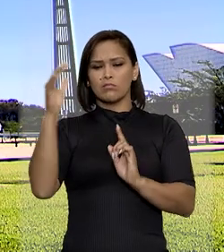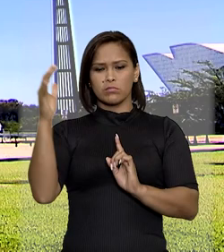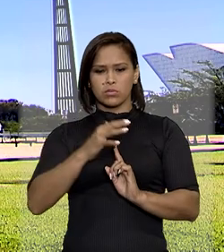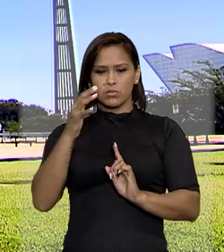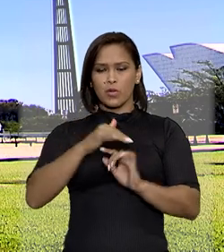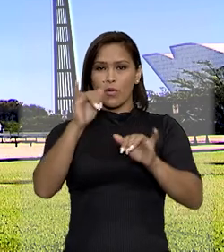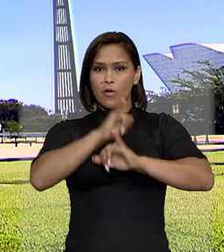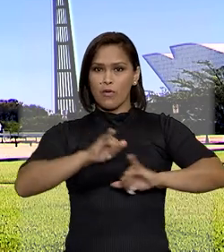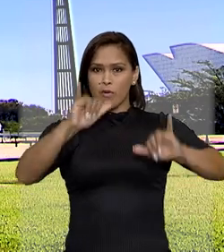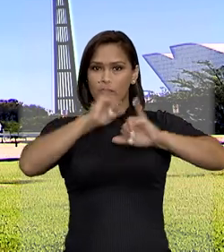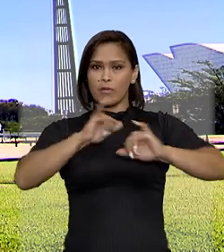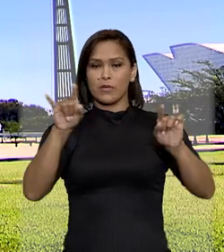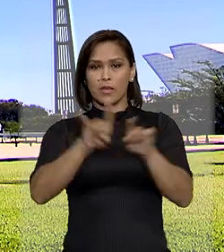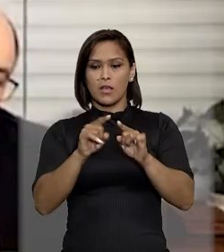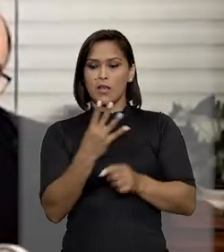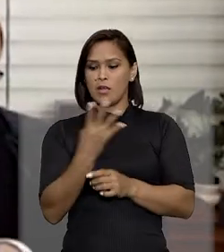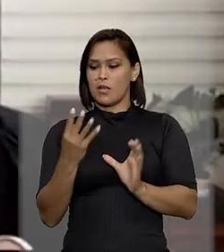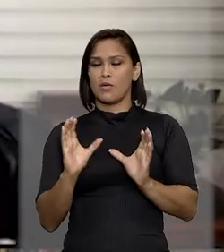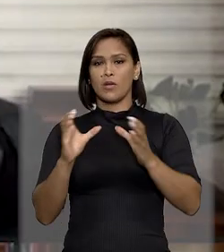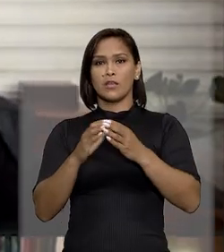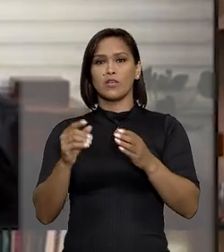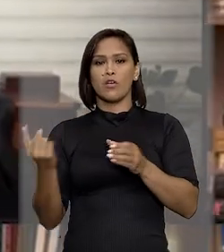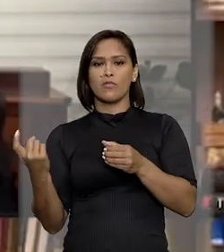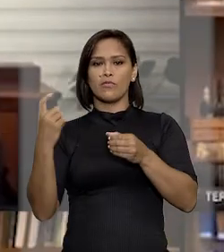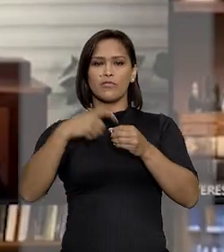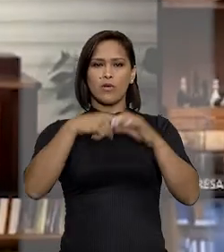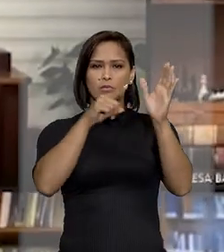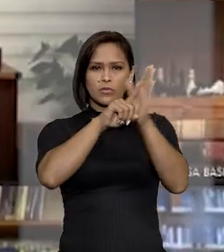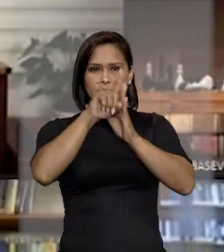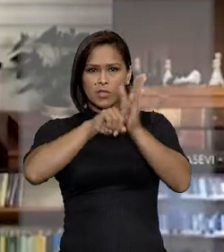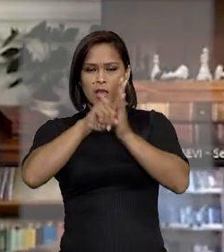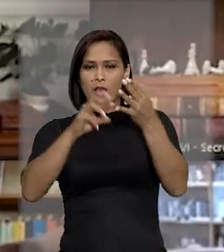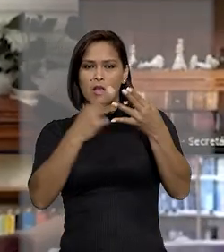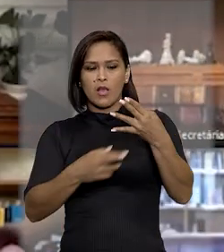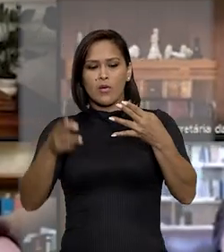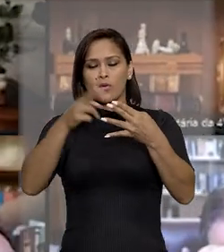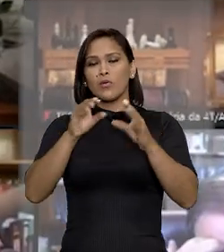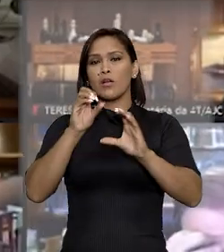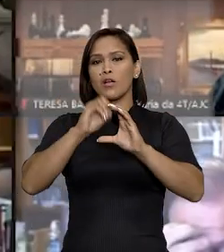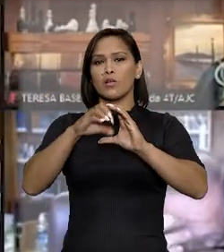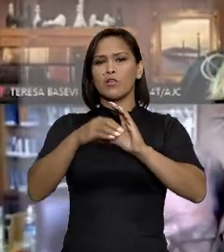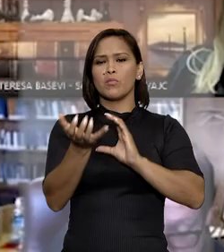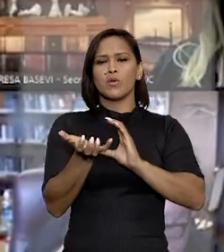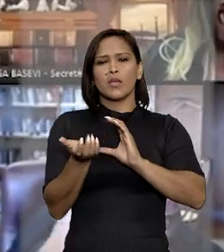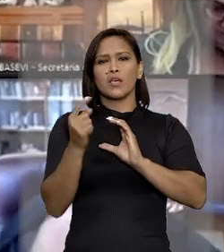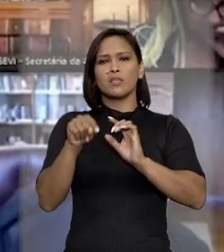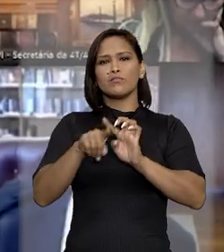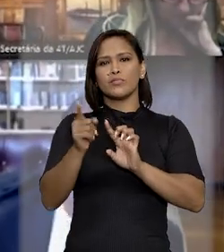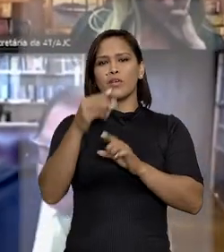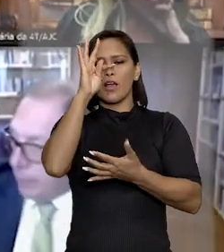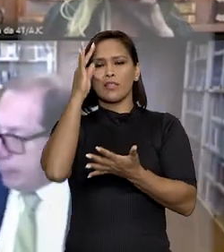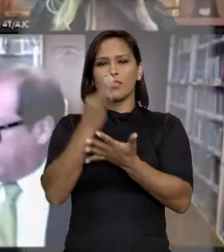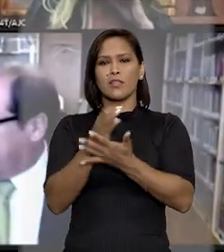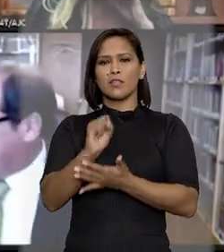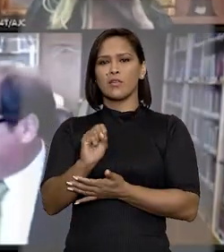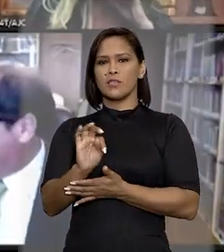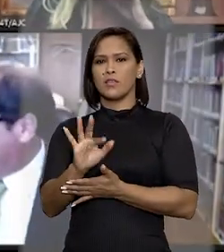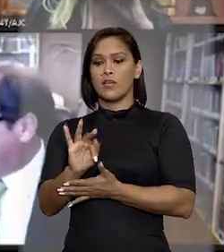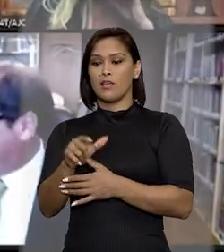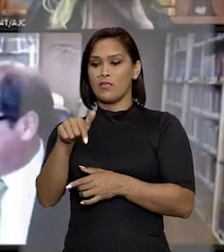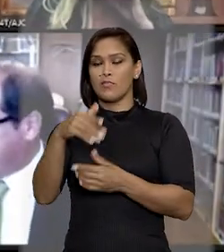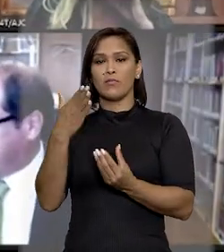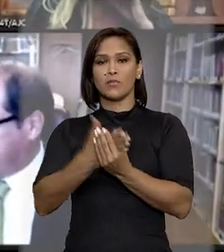abusos da liberdade de informação. A quarta turma, então, voltou a analisar o recurso onde a emissora buscava a aplicação da tese do